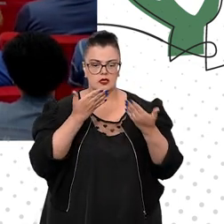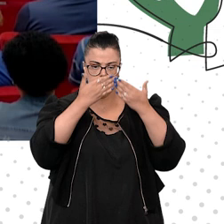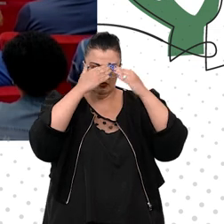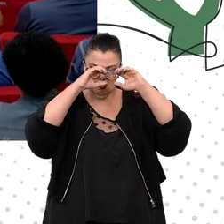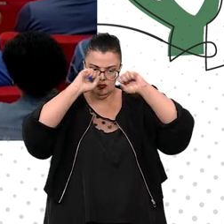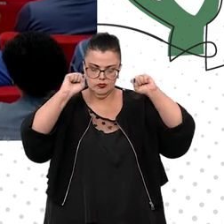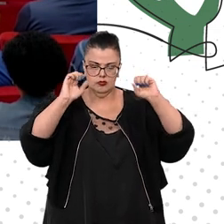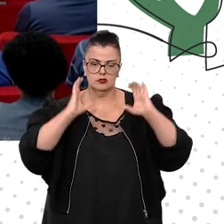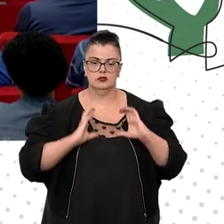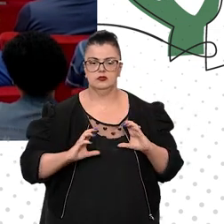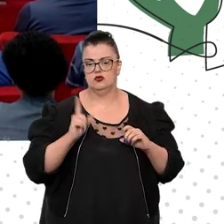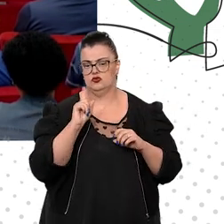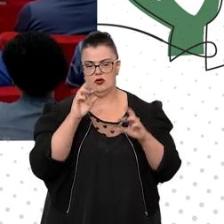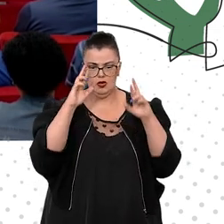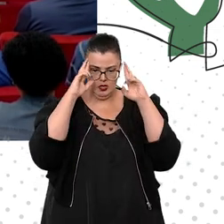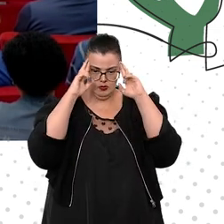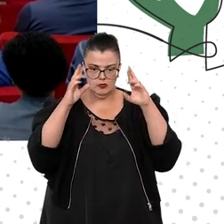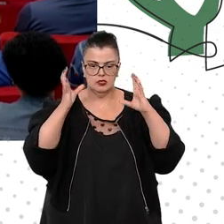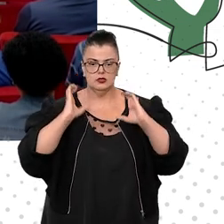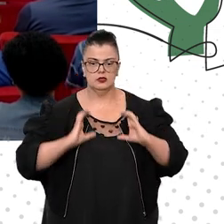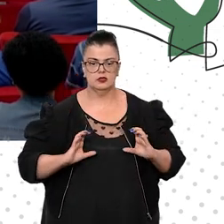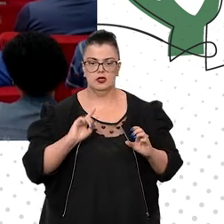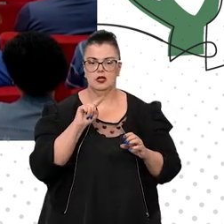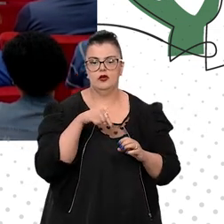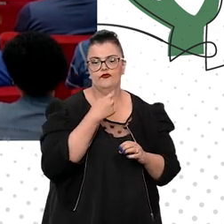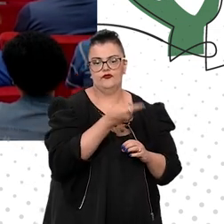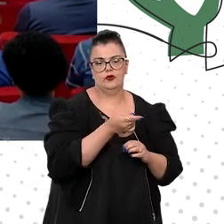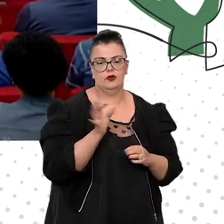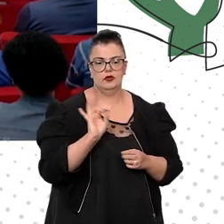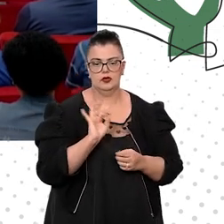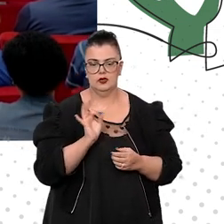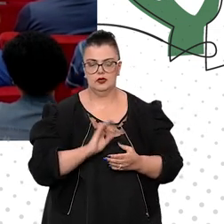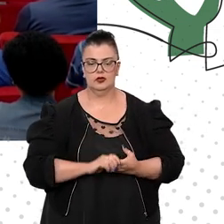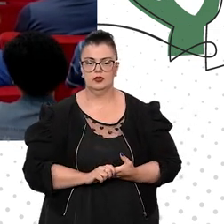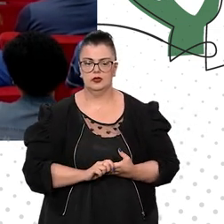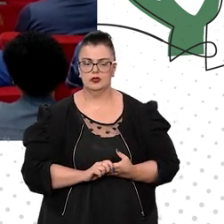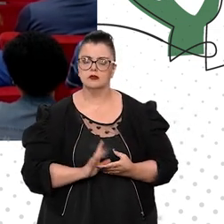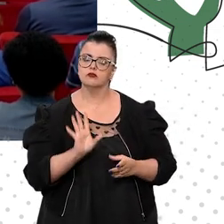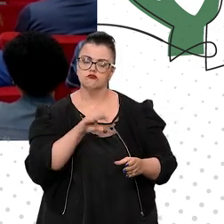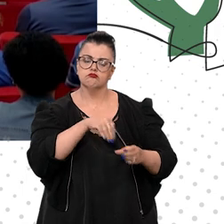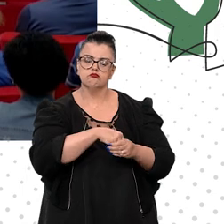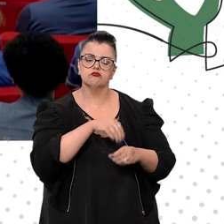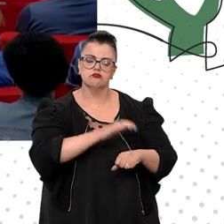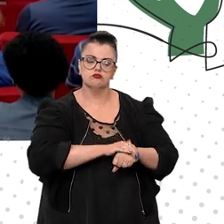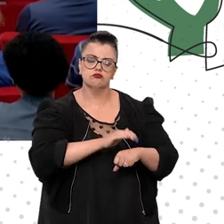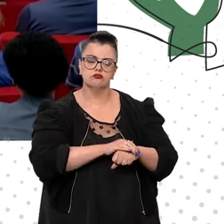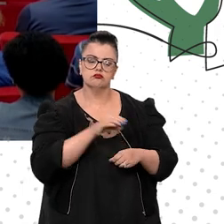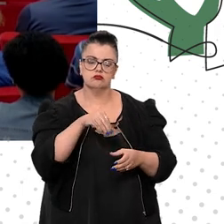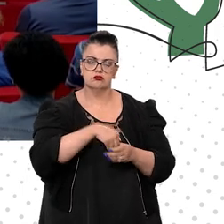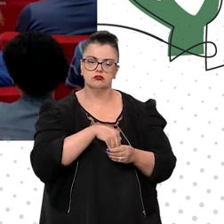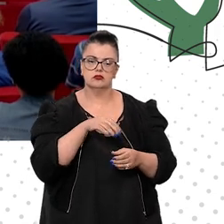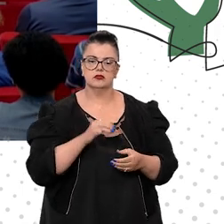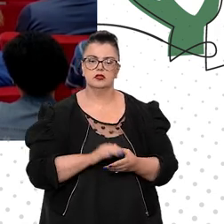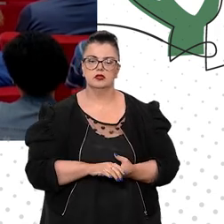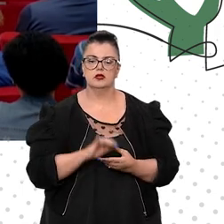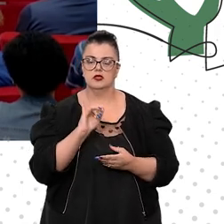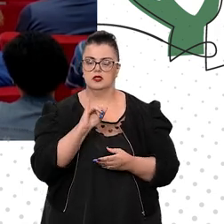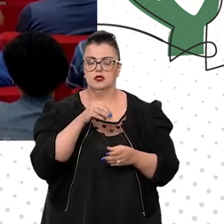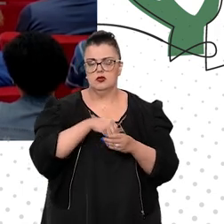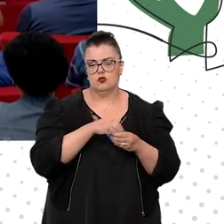respeito à cidadania lá fora. tem que cobrar internamente. E a inclusão social,